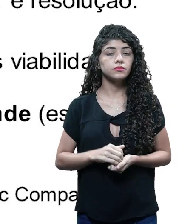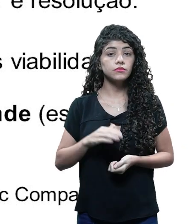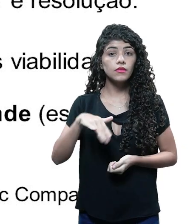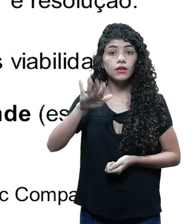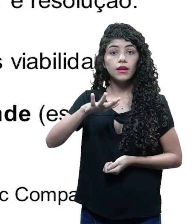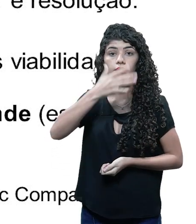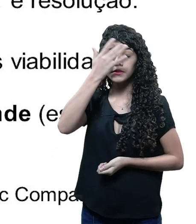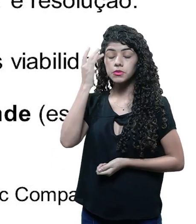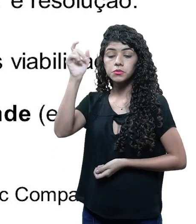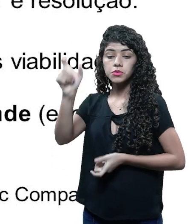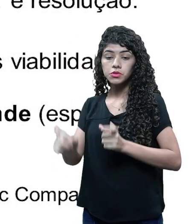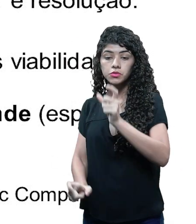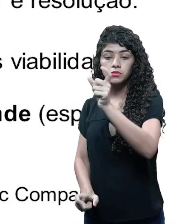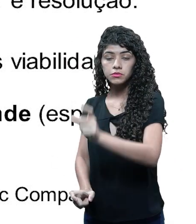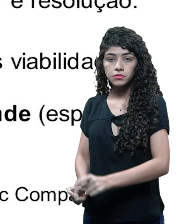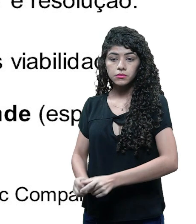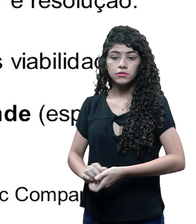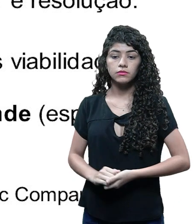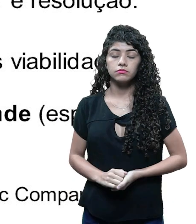quem é o personagem,